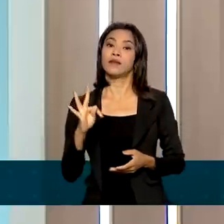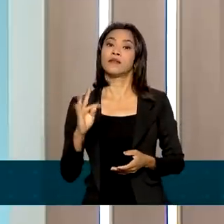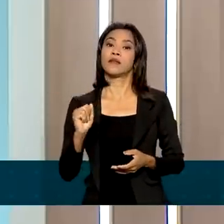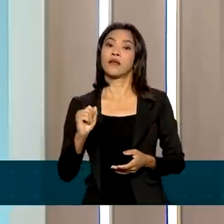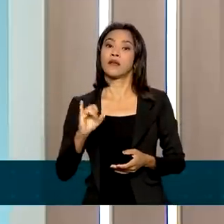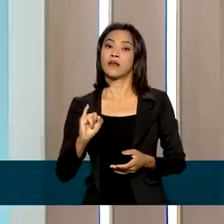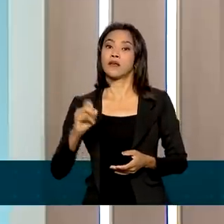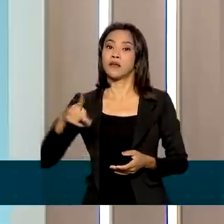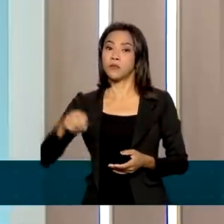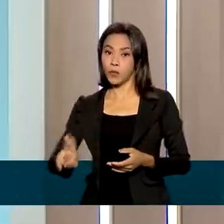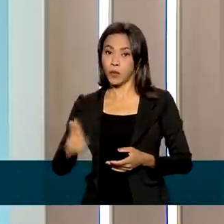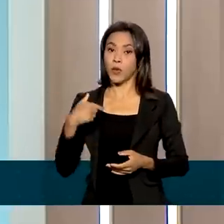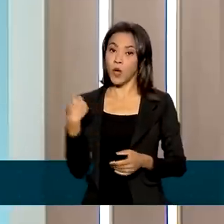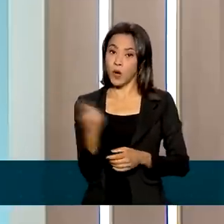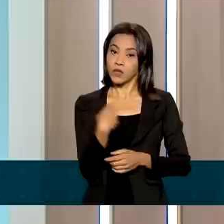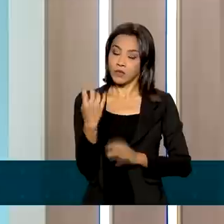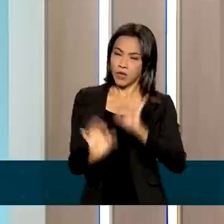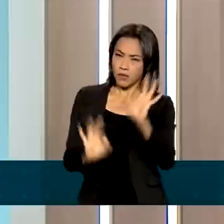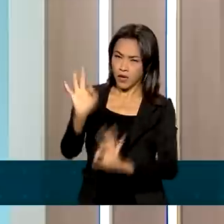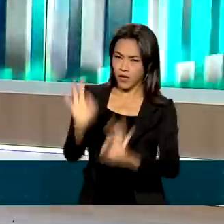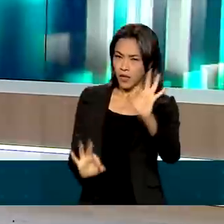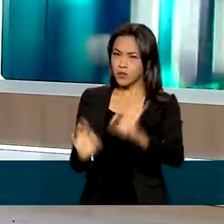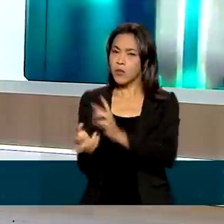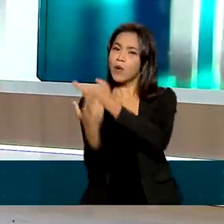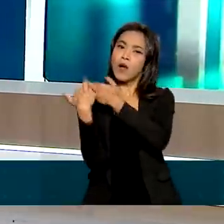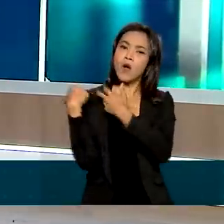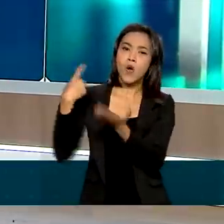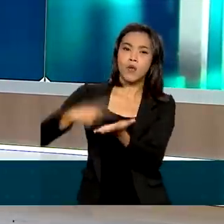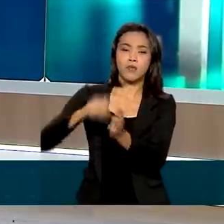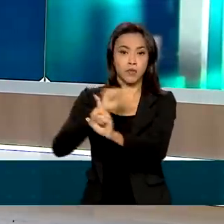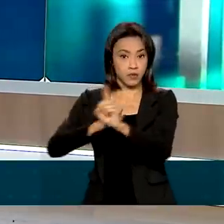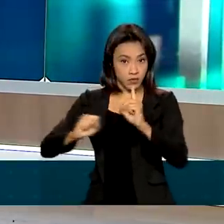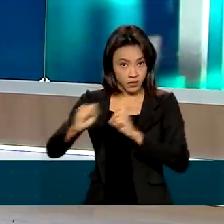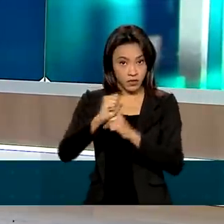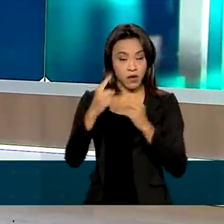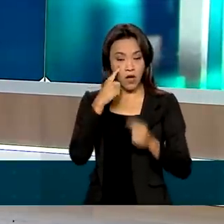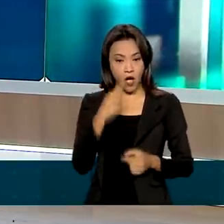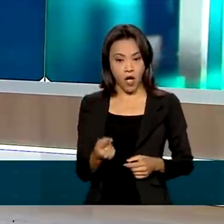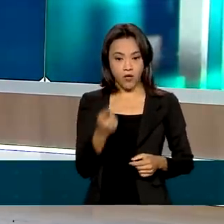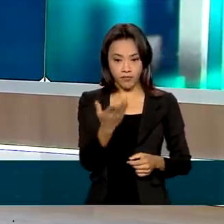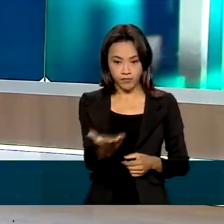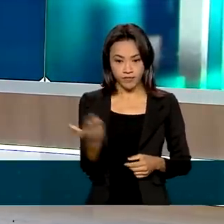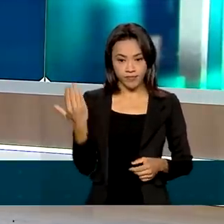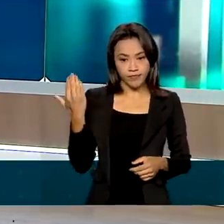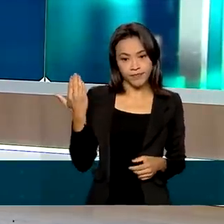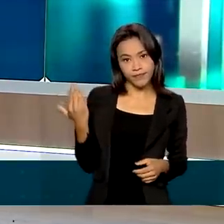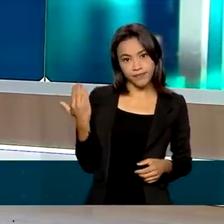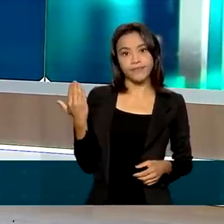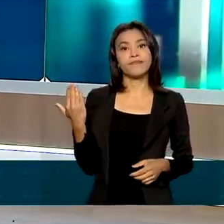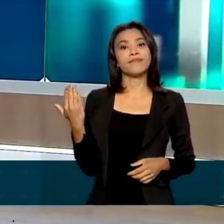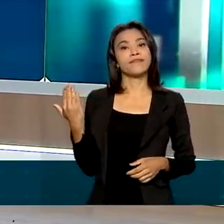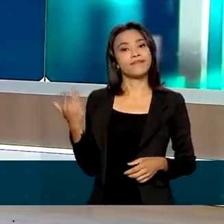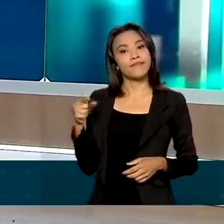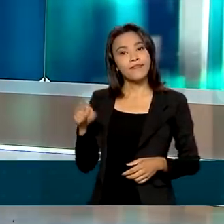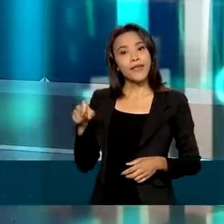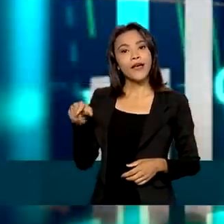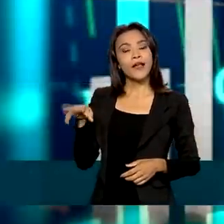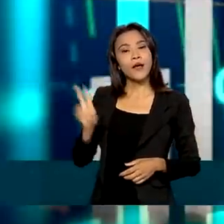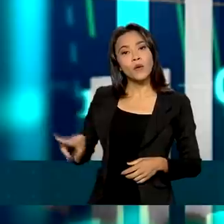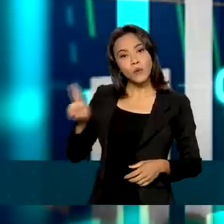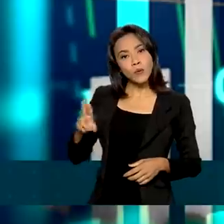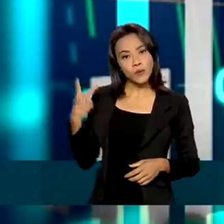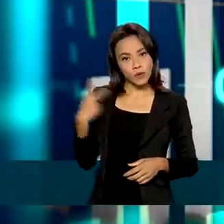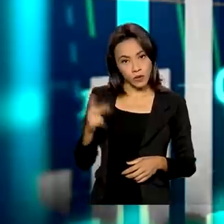tanto, preparamos uma arte com a nossa equipe de produção, para você, telespectador, ver onde Itaipu aplica os seus